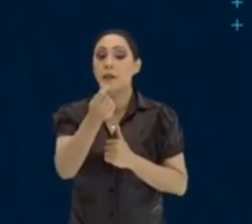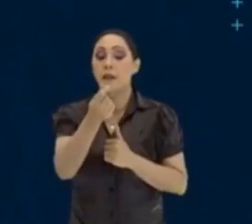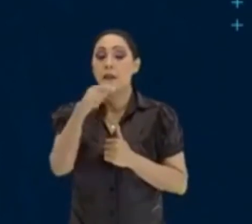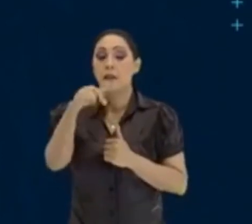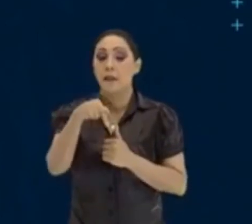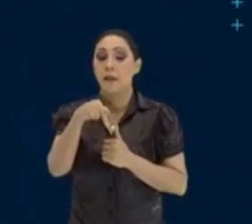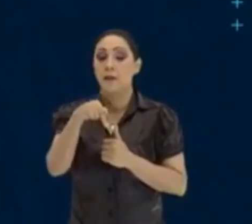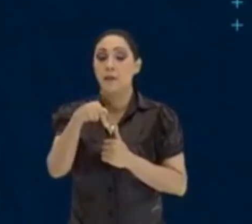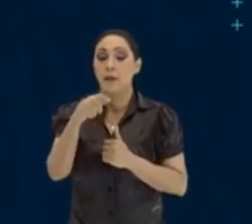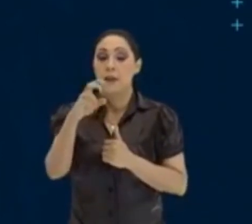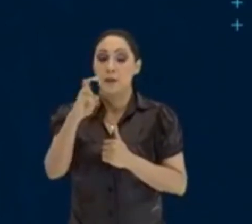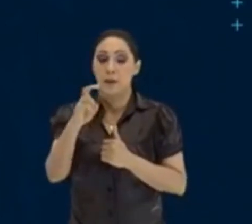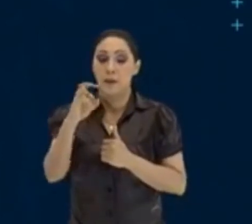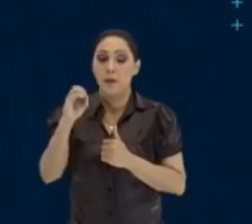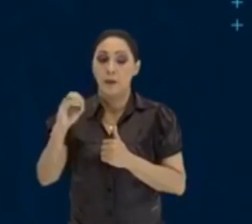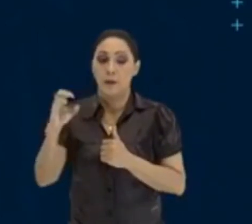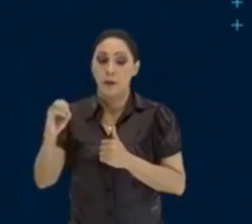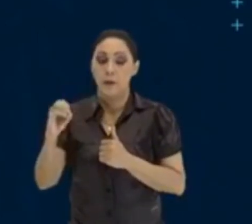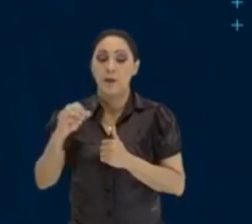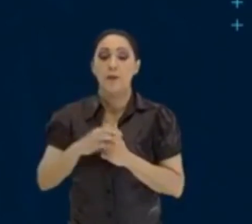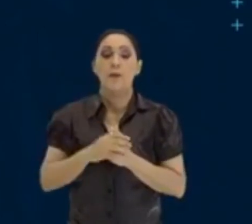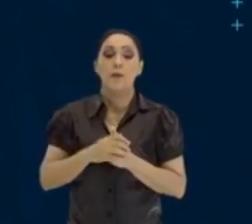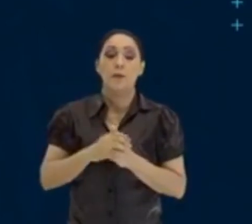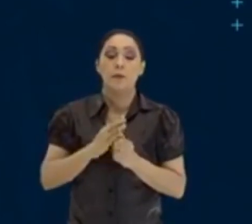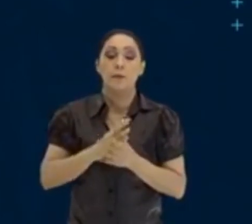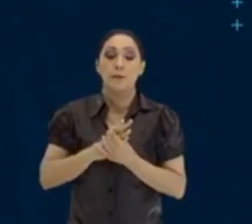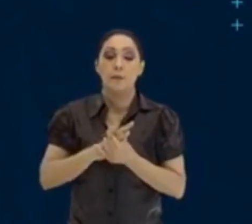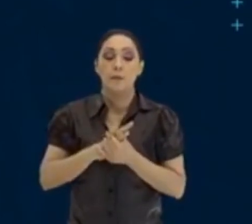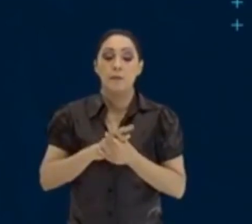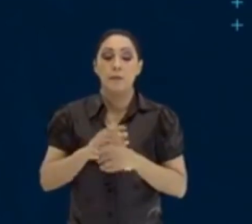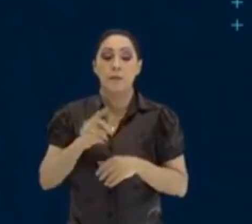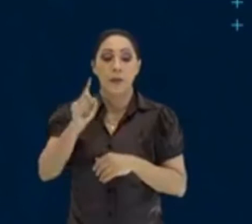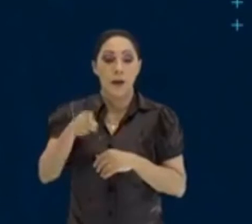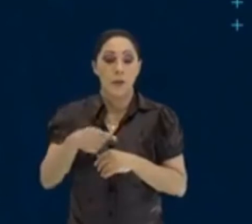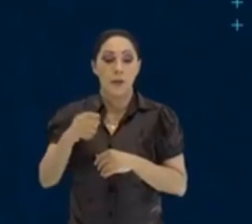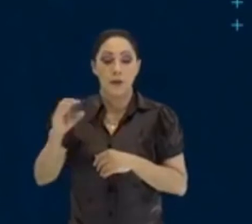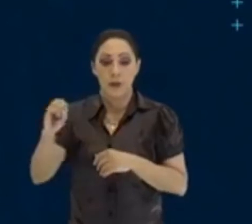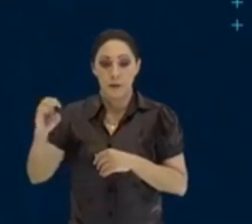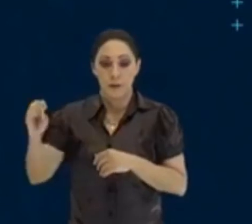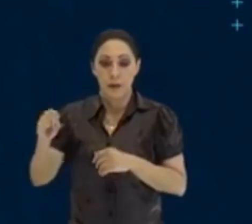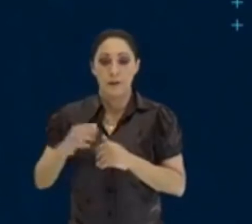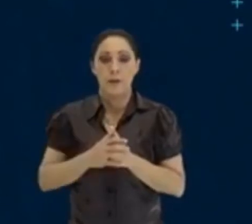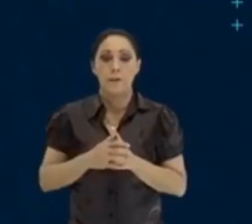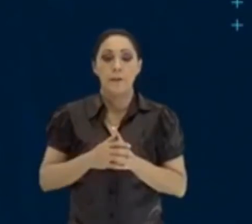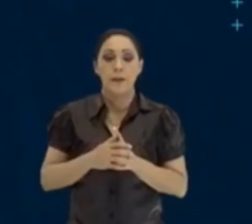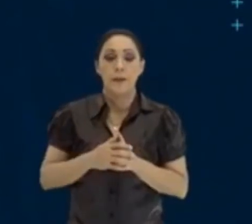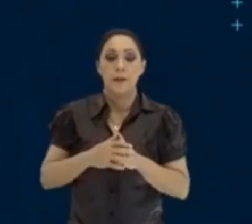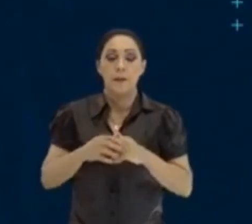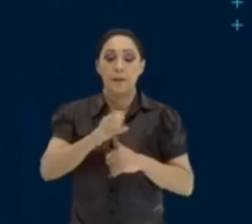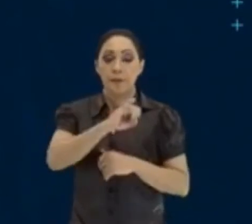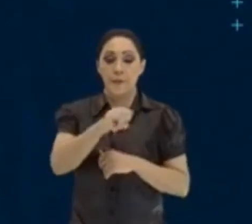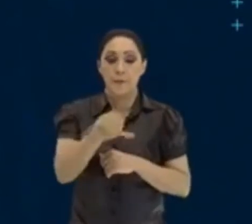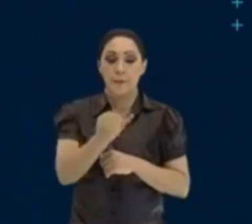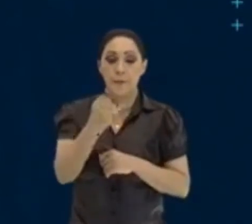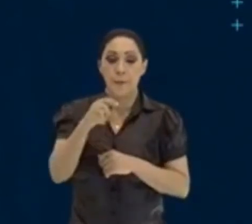Tira essas duas, dois zeros aqui, capital e após a vírgula, tanto faz. Então, 7.500.